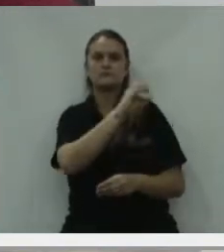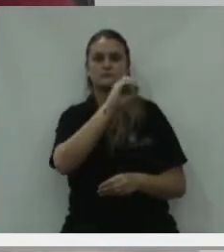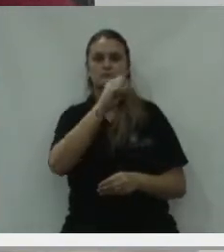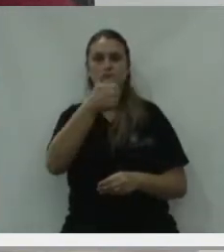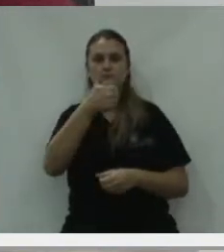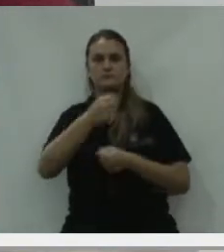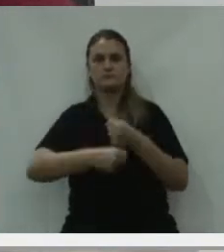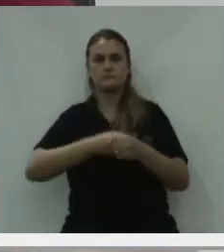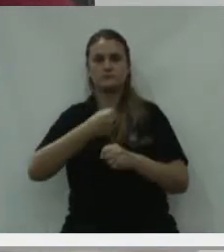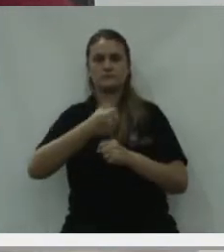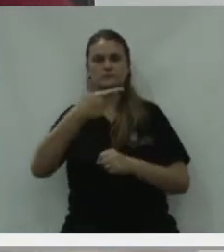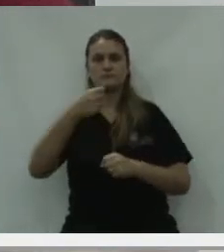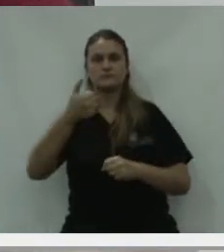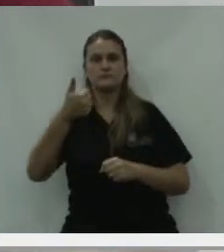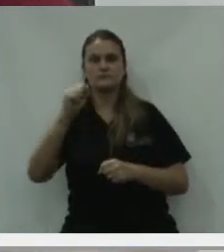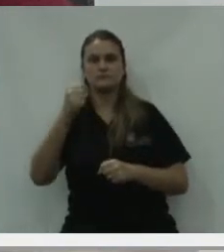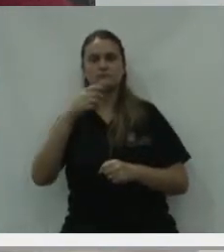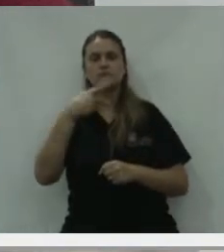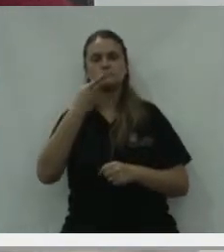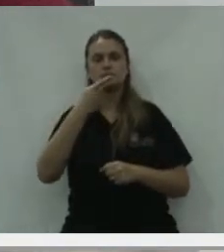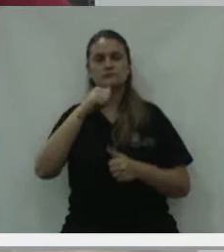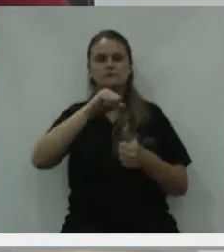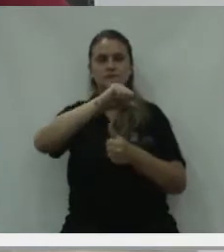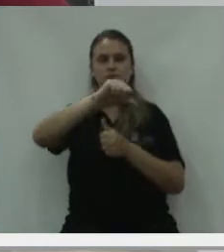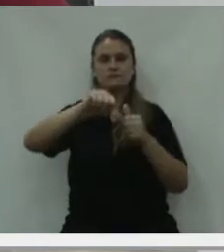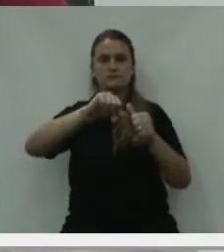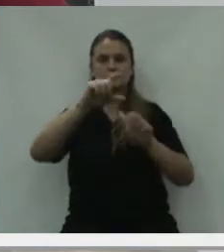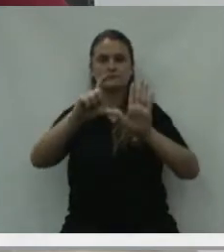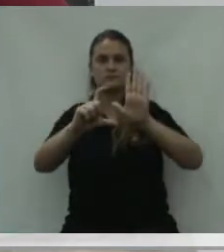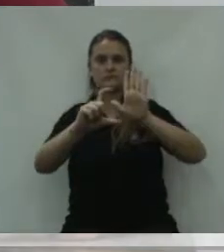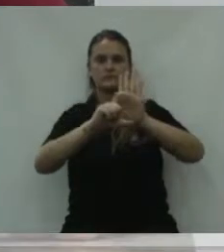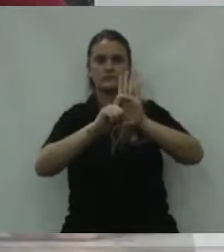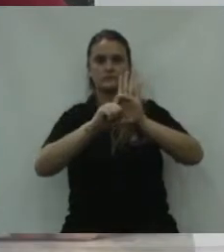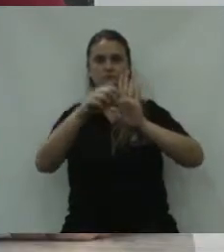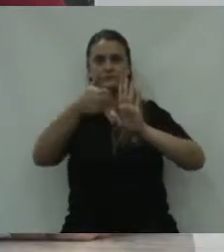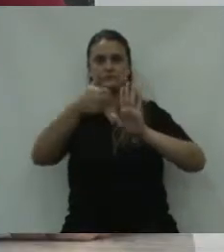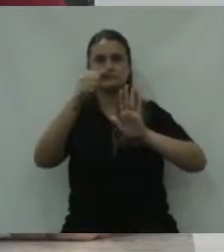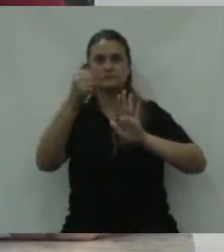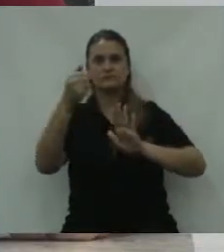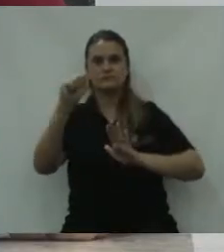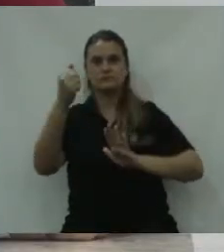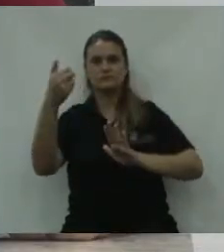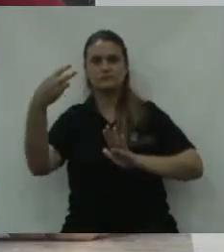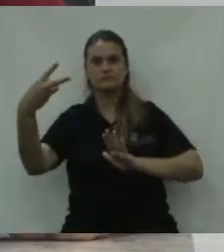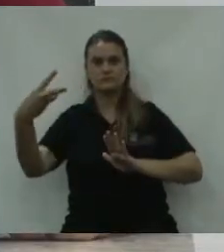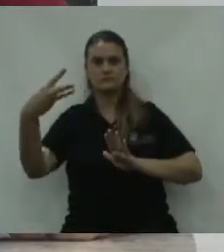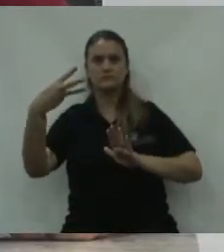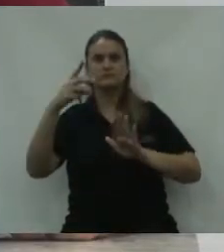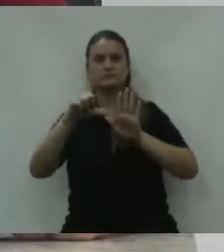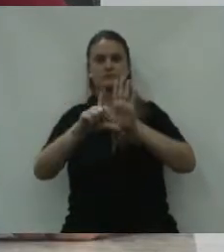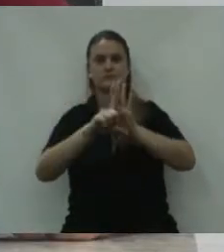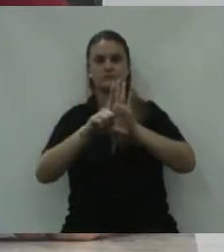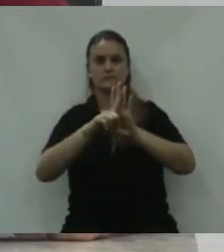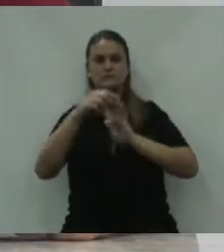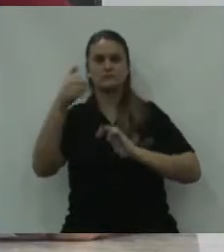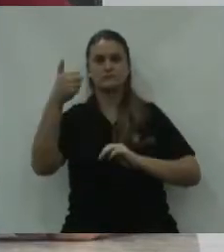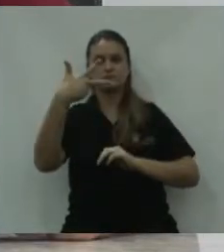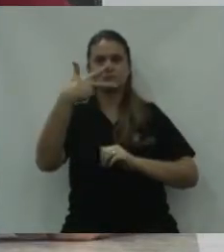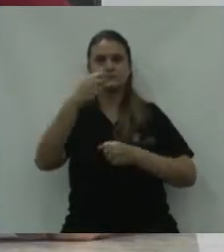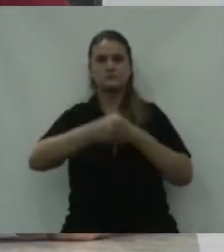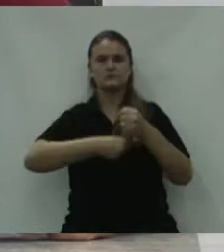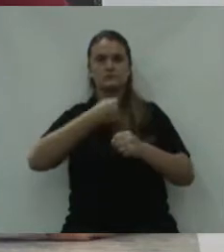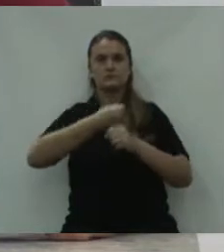nº 1, 2018, dispõe sobre alteração no parágrafo único do artigo 183 da lei